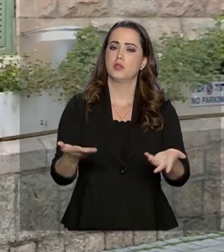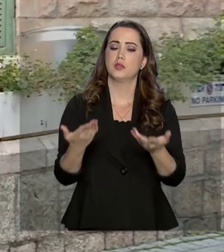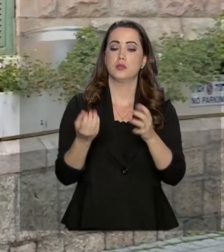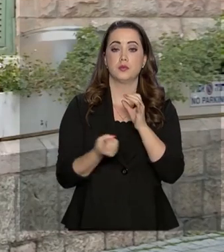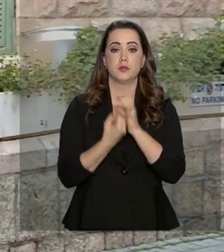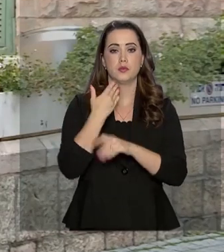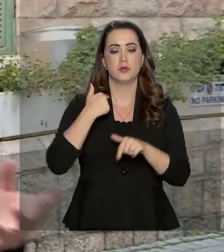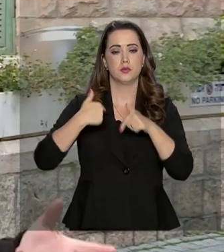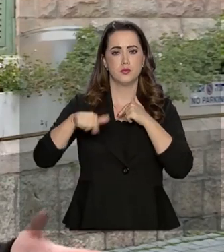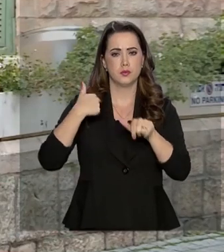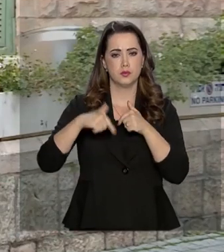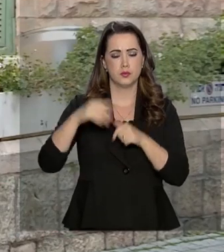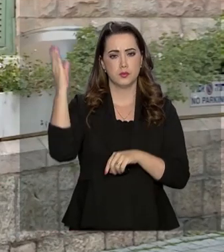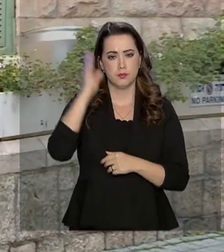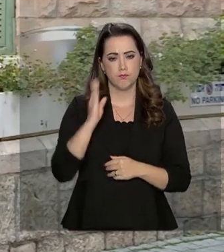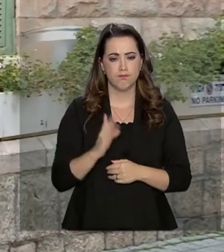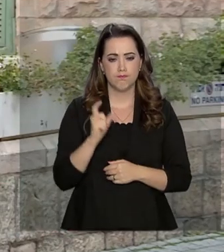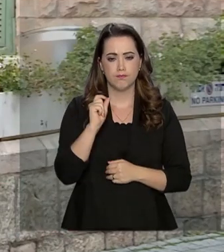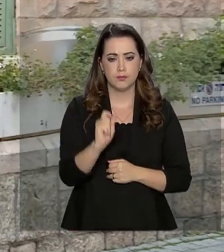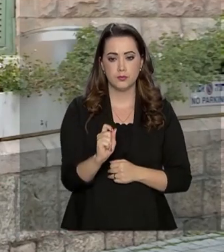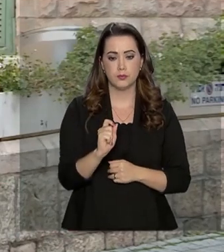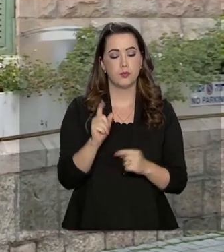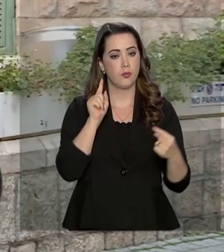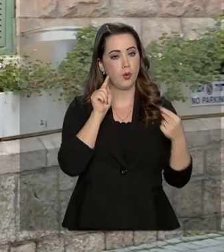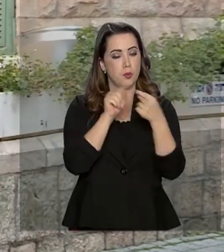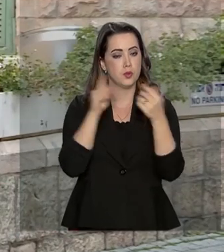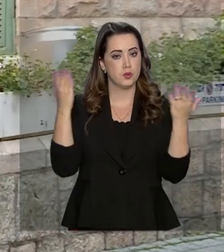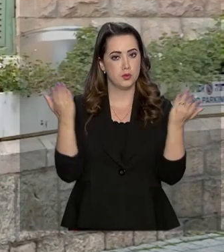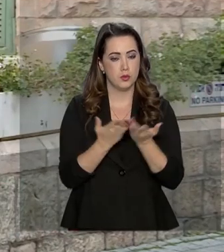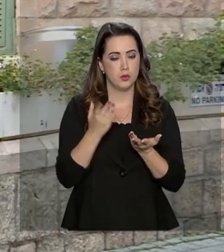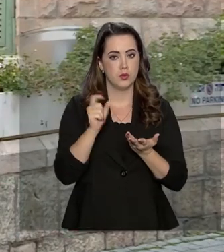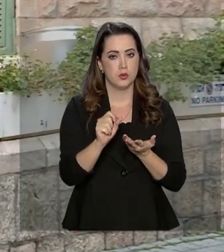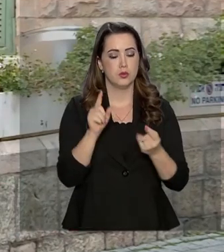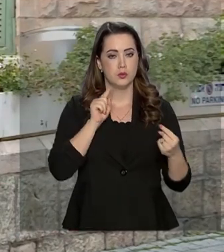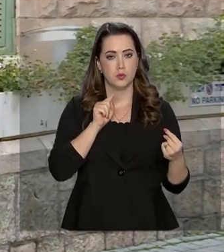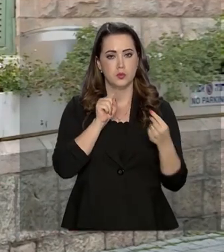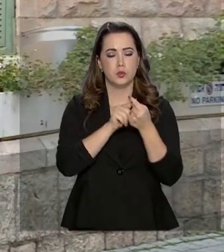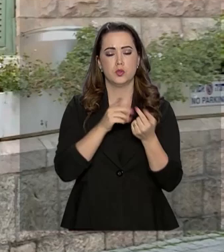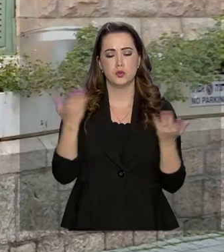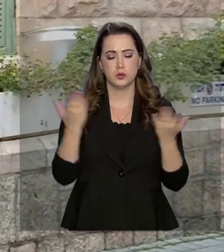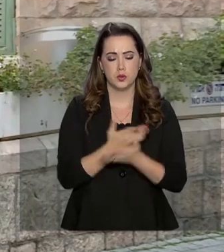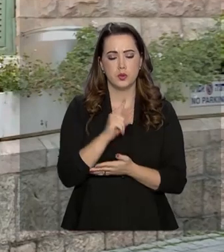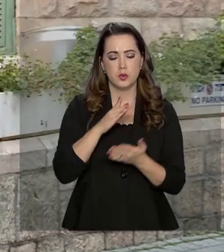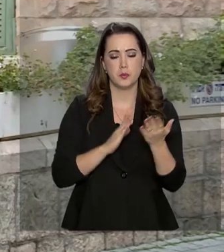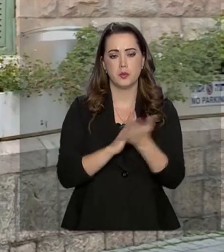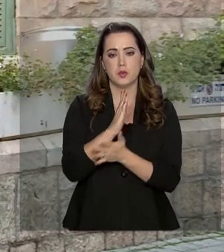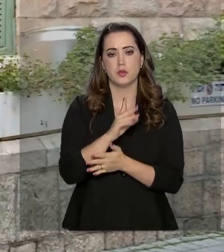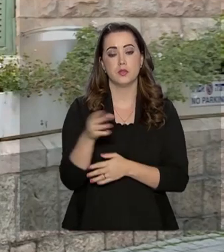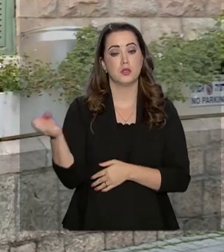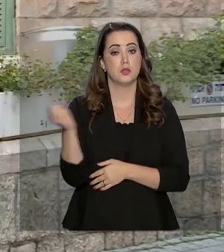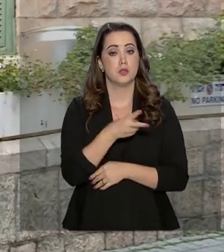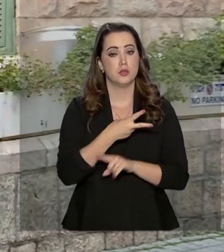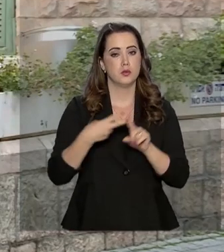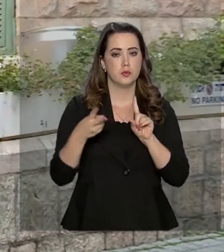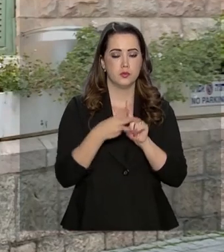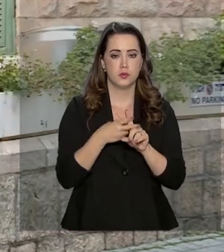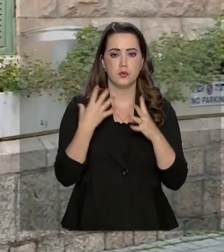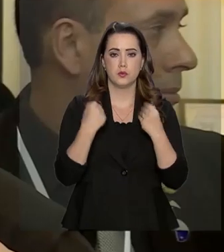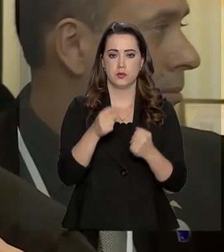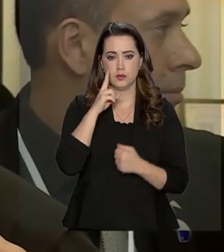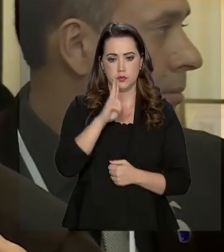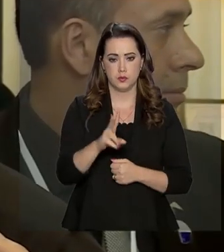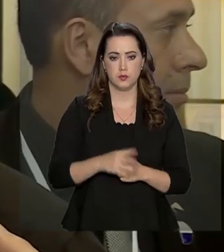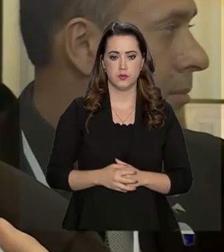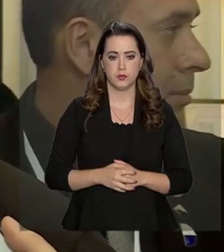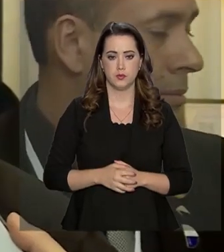emprego no Brasil. E para ele, a meta agora, o principal foco agora é a aprovação da nova Previdência. Vamos ver.